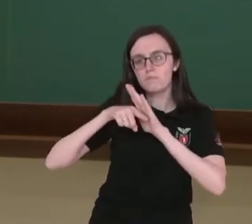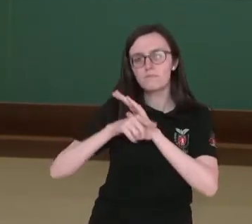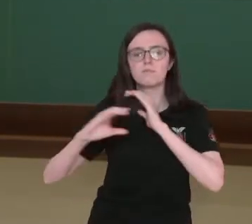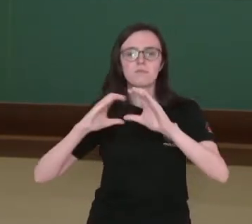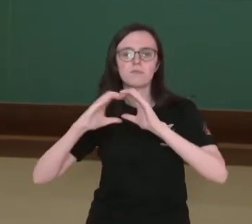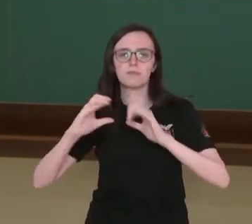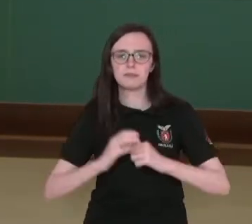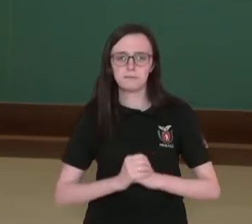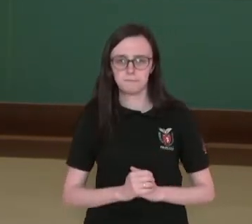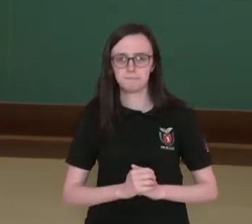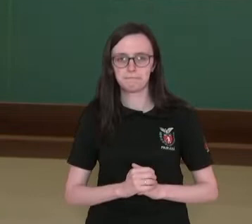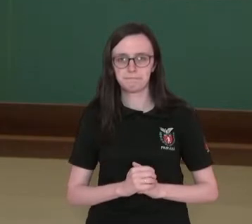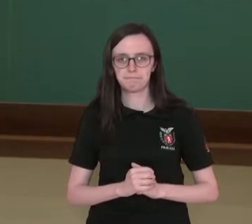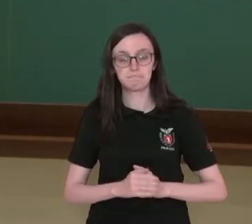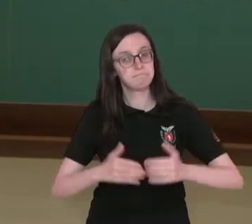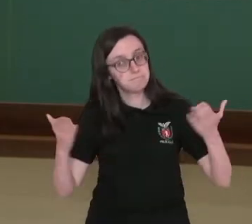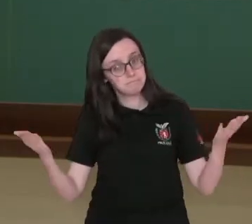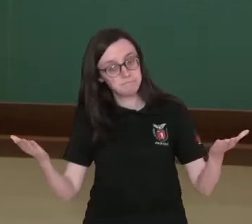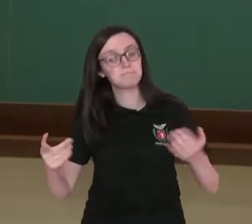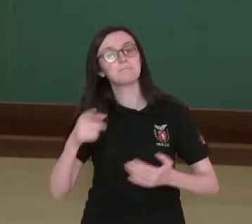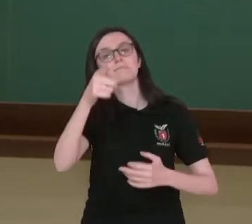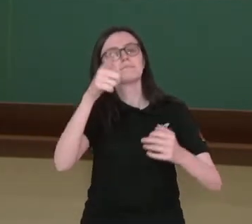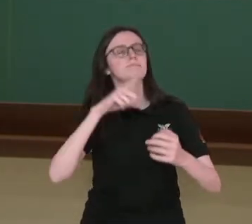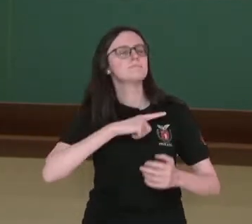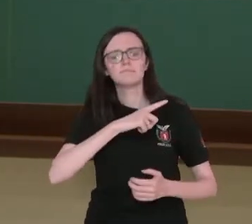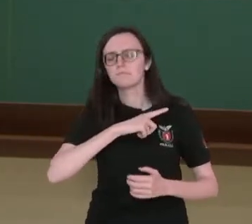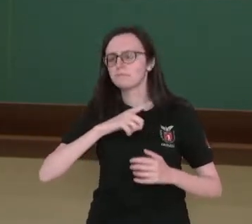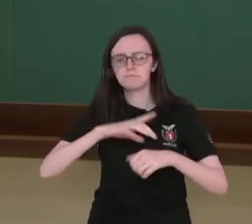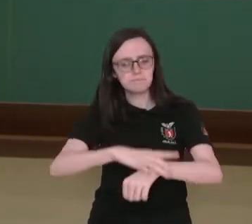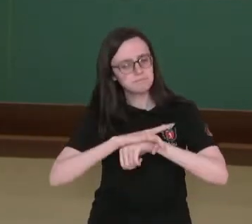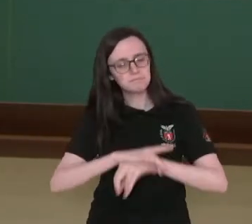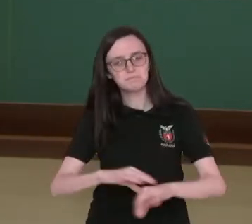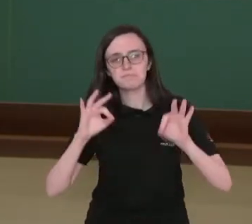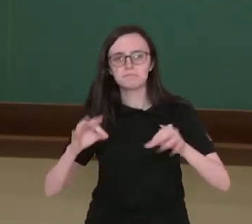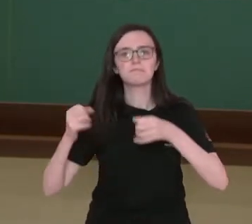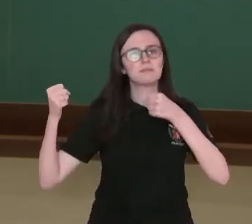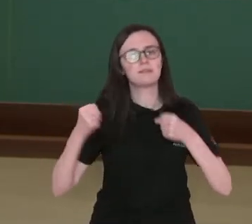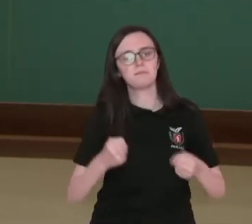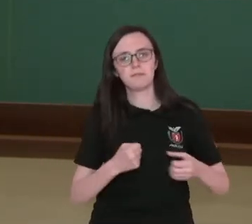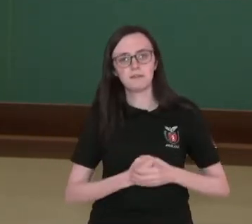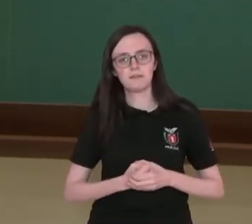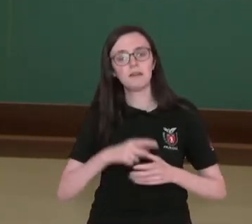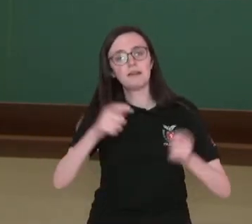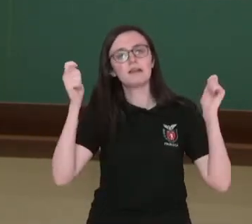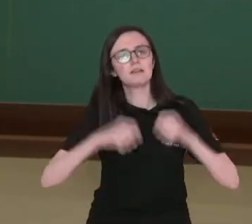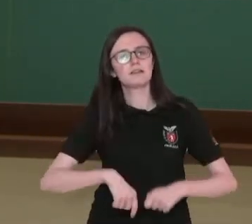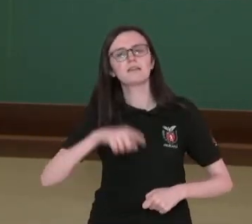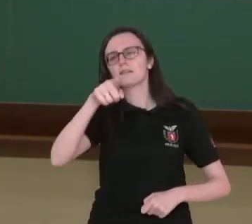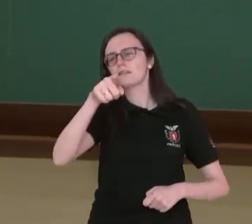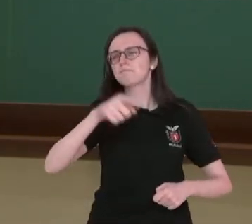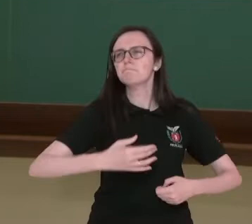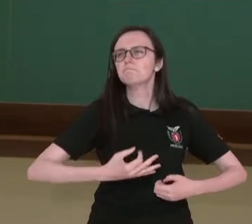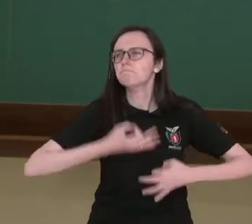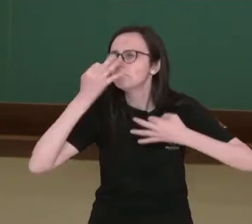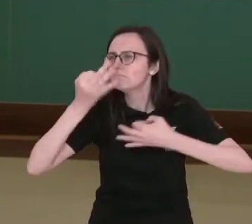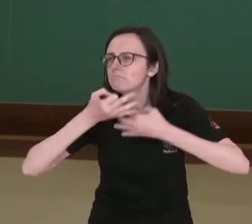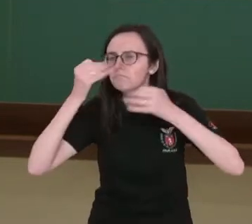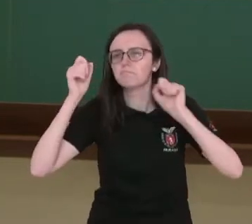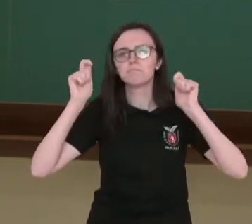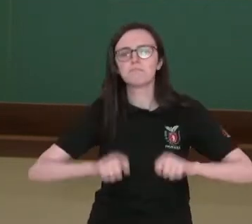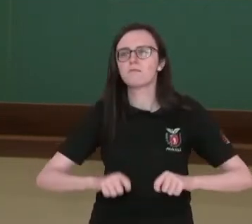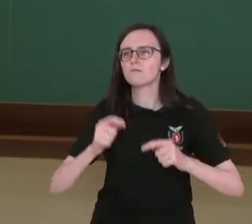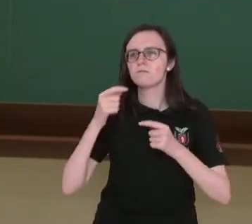da comunicação. Com isso você tem toda uma garantia de poder, expor sua opinião, criticar,